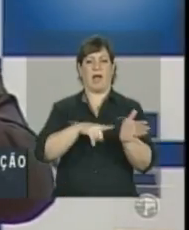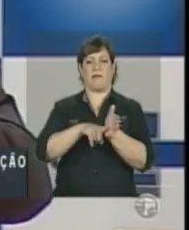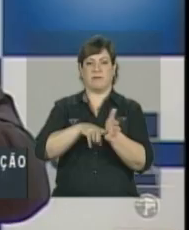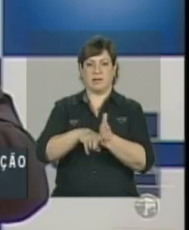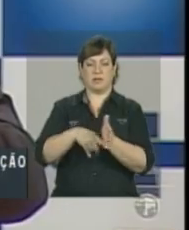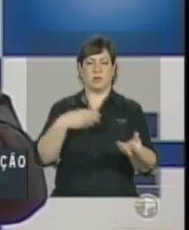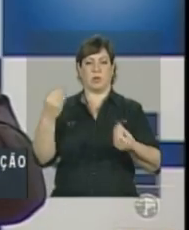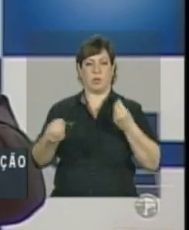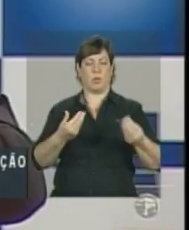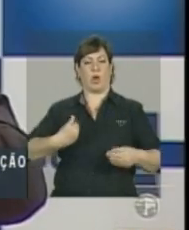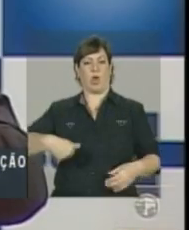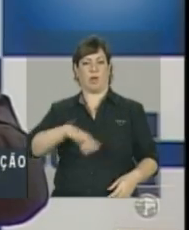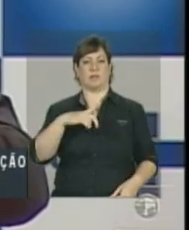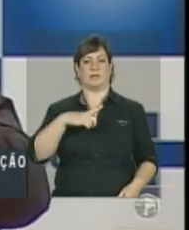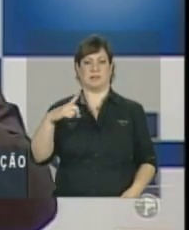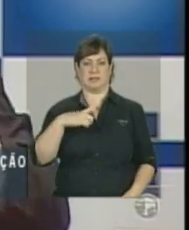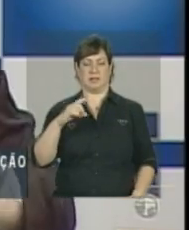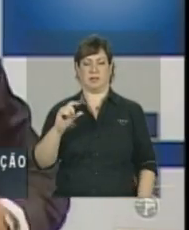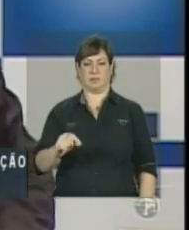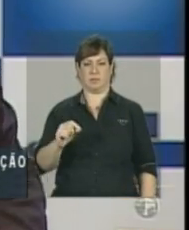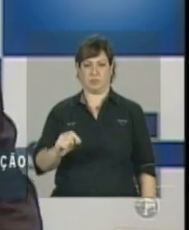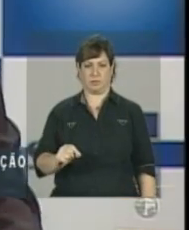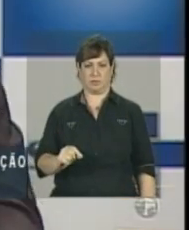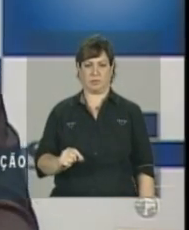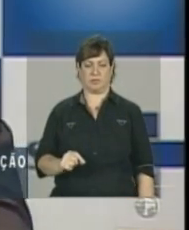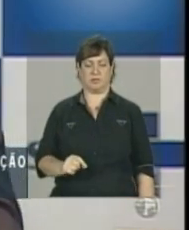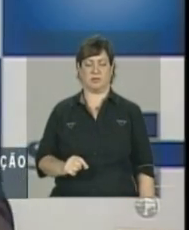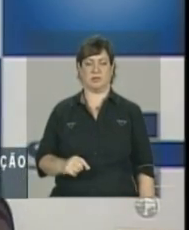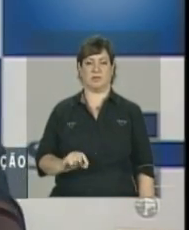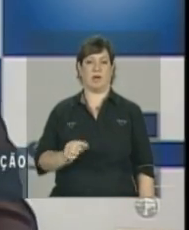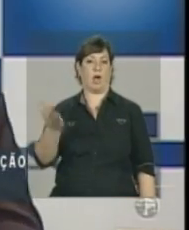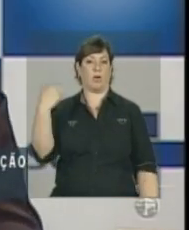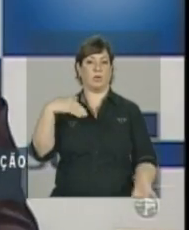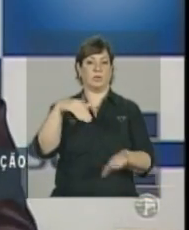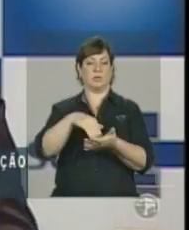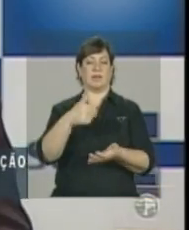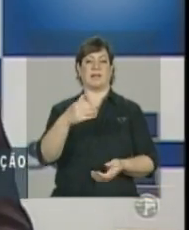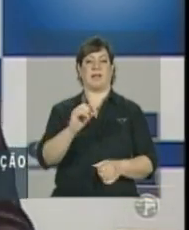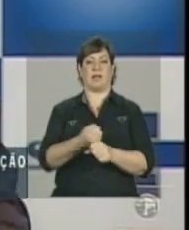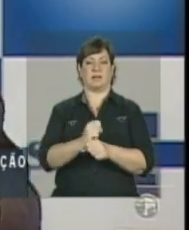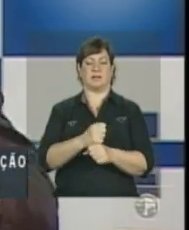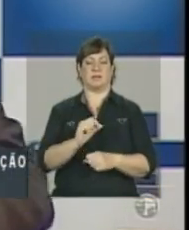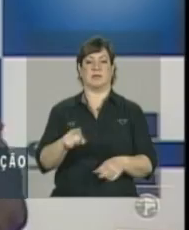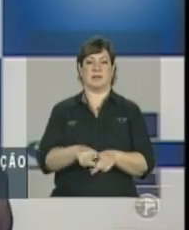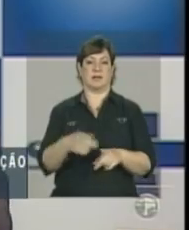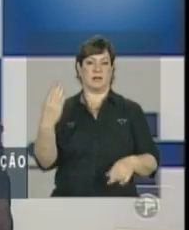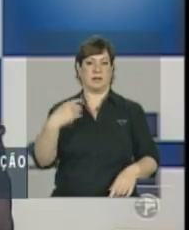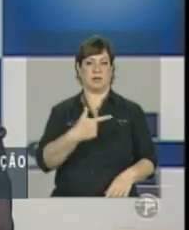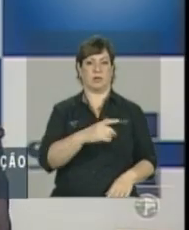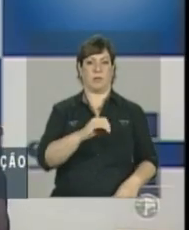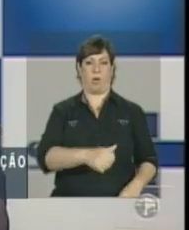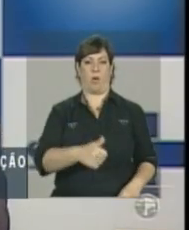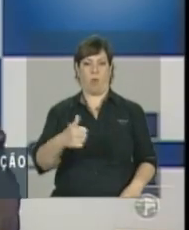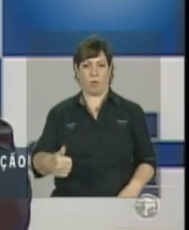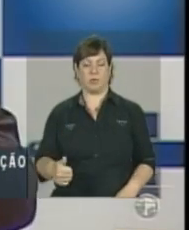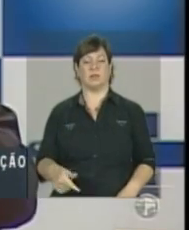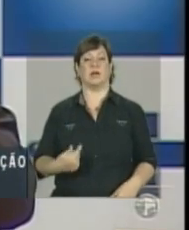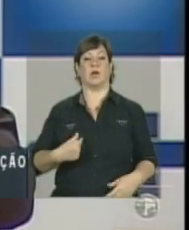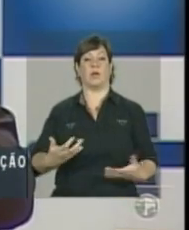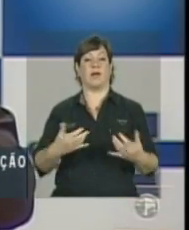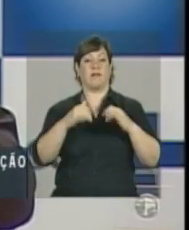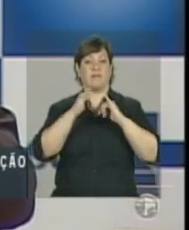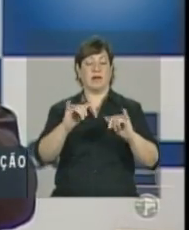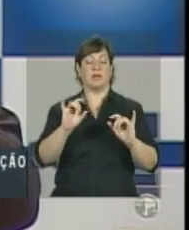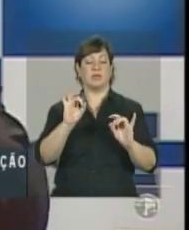que nós temos no ano, sobretudo na última década, no ano de 2011. queria só chamar a atenção para algumas